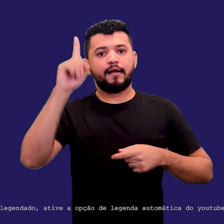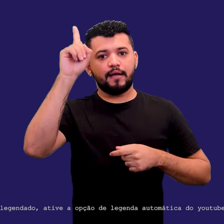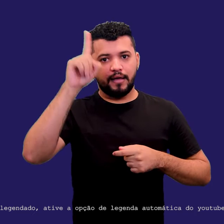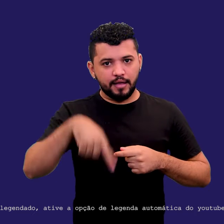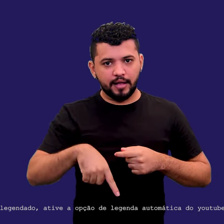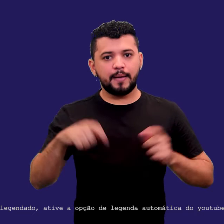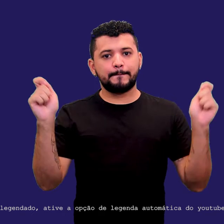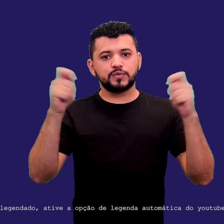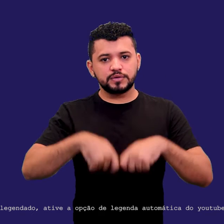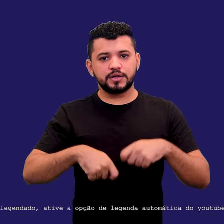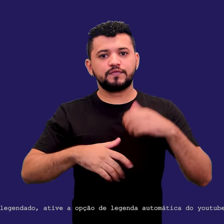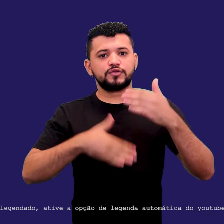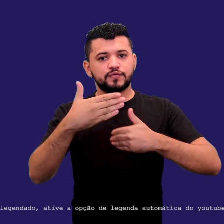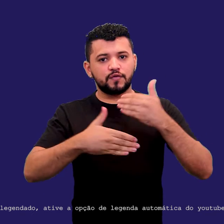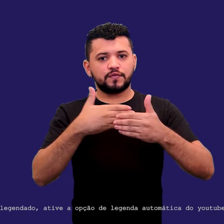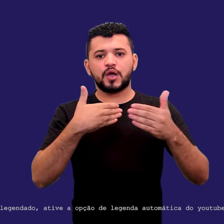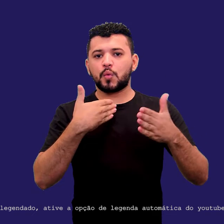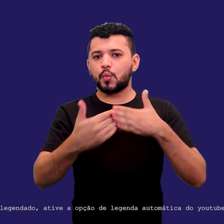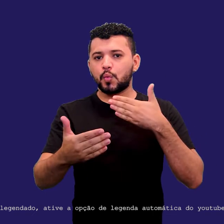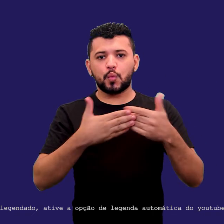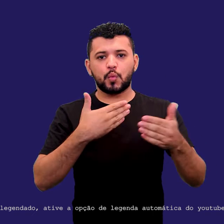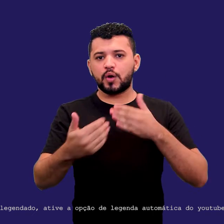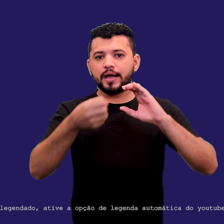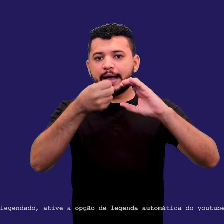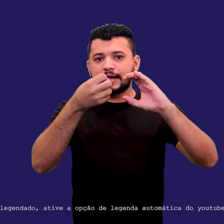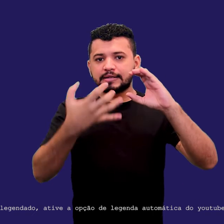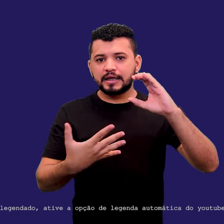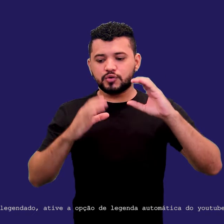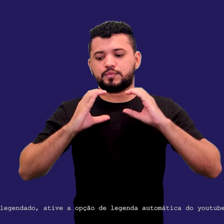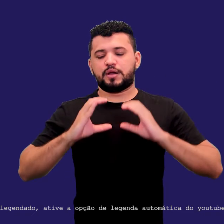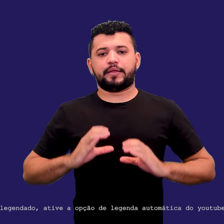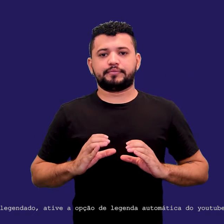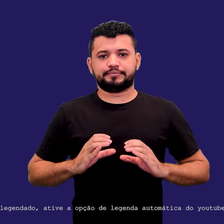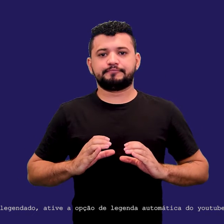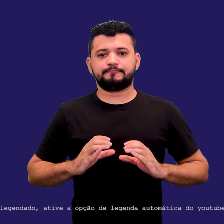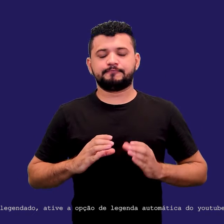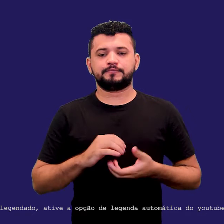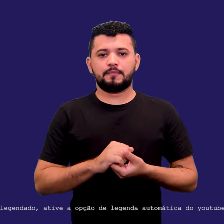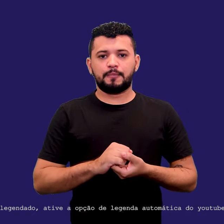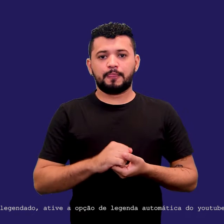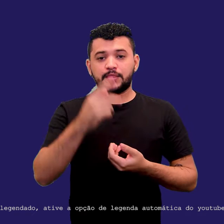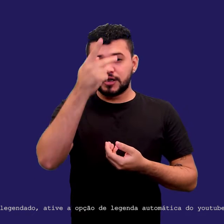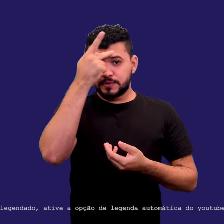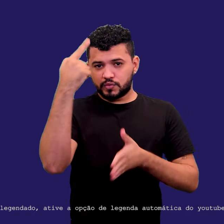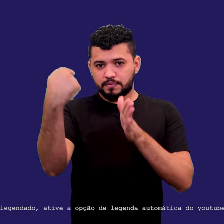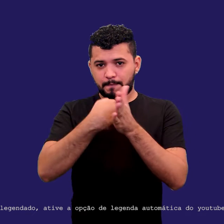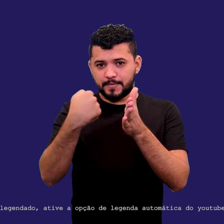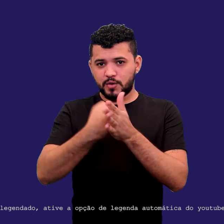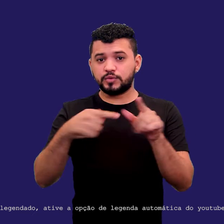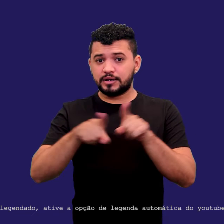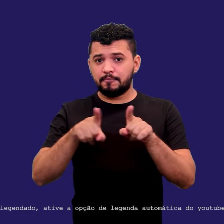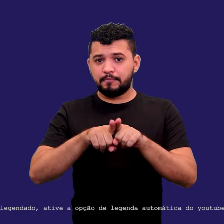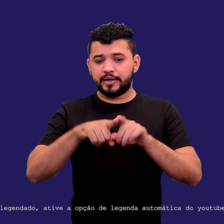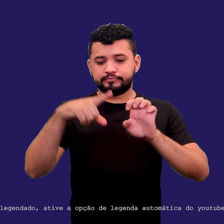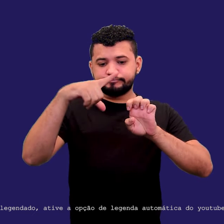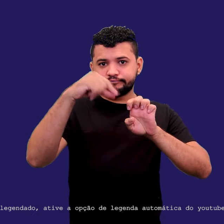toda e qualquer característica comportamental. As pessoas me perguntam muito isso também sobre empreendedorismo, né? Professor, eu não sou